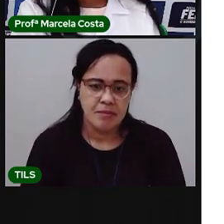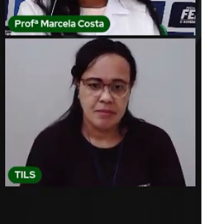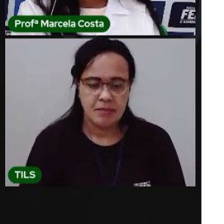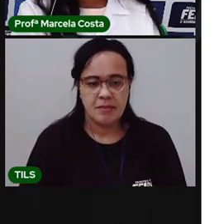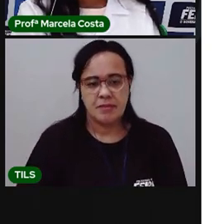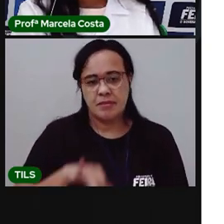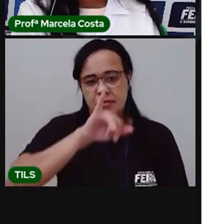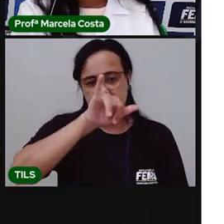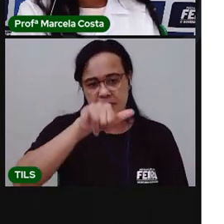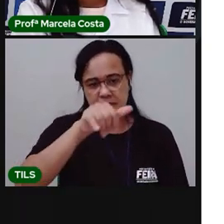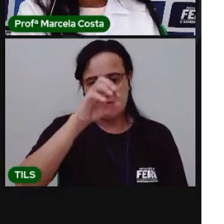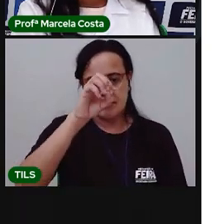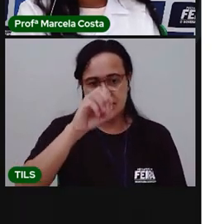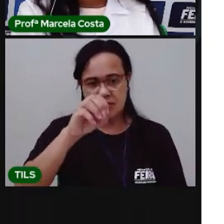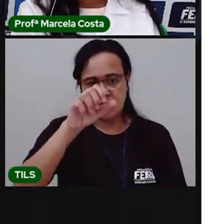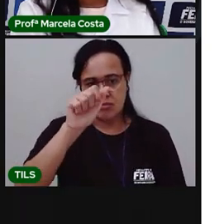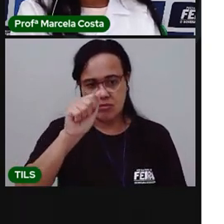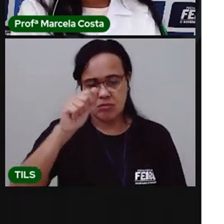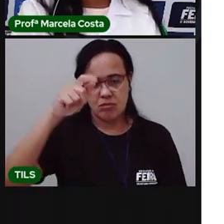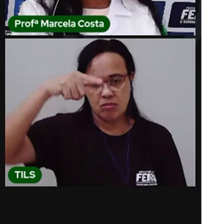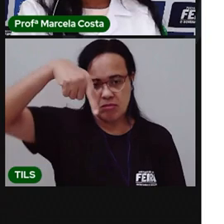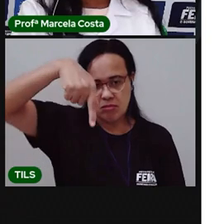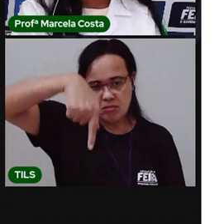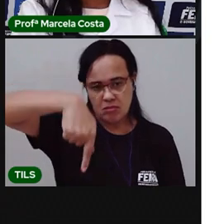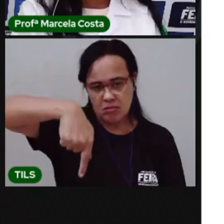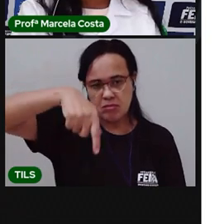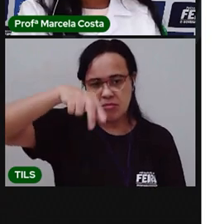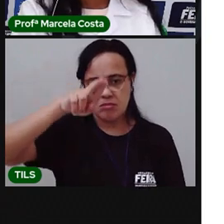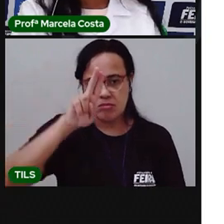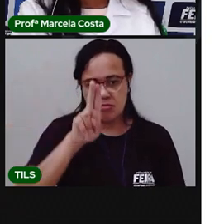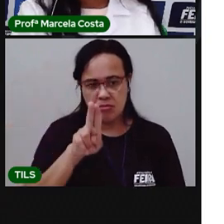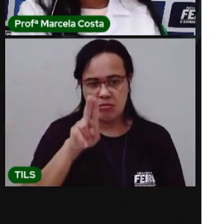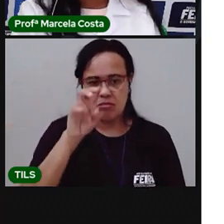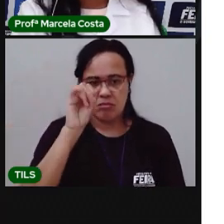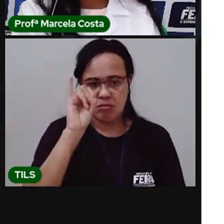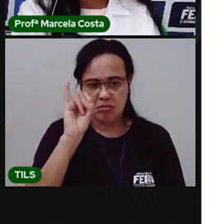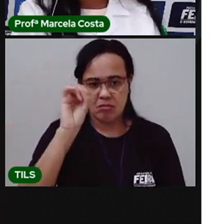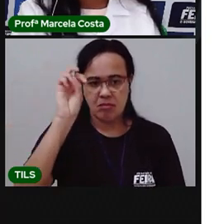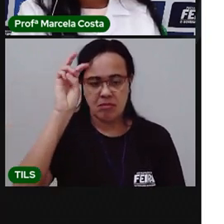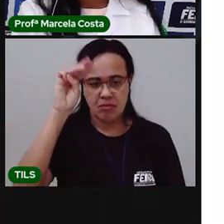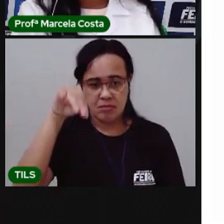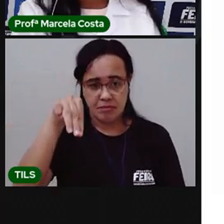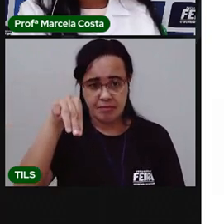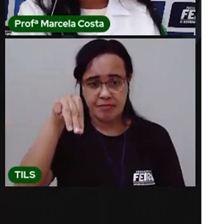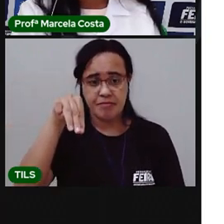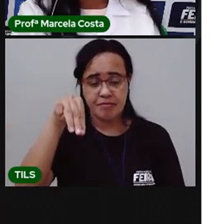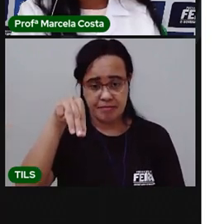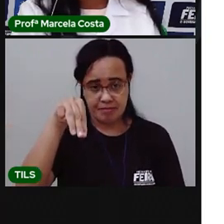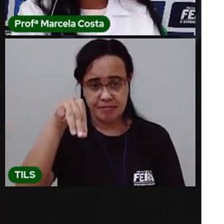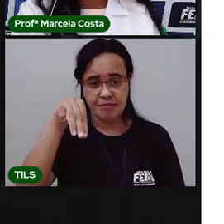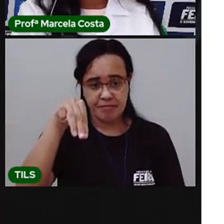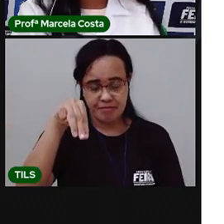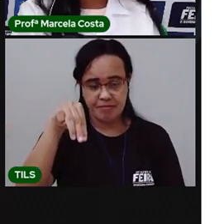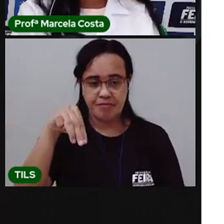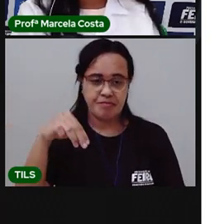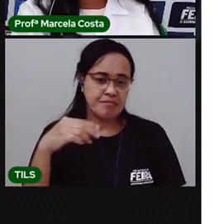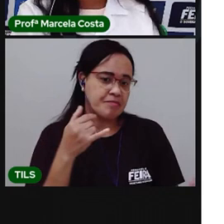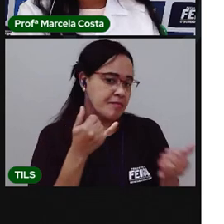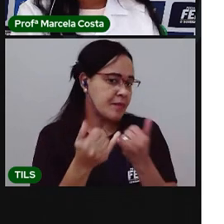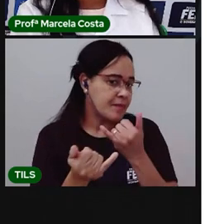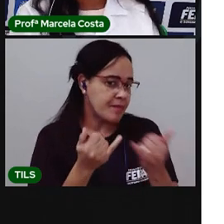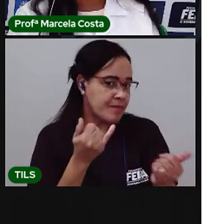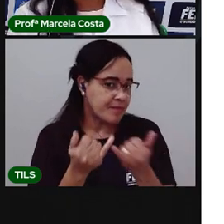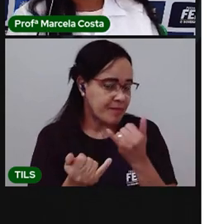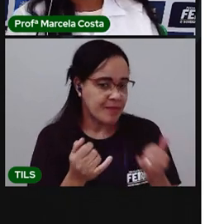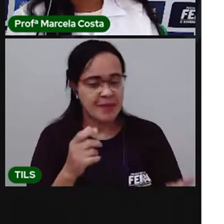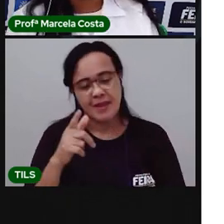Joaquim. Joaquim vai rimar com o quê aqui? Quim, ó. Joaquim, Quirin, Quim.